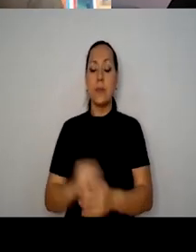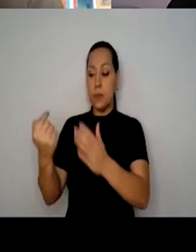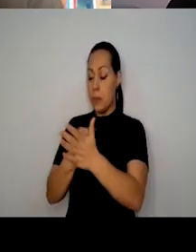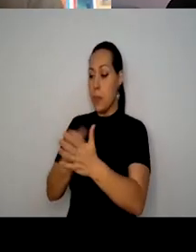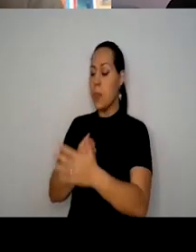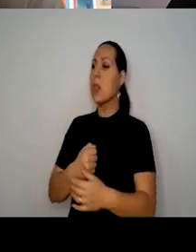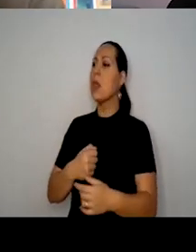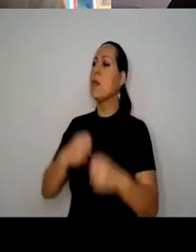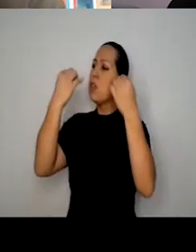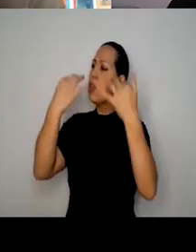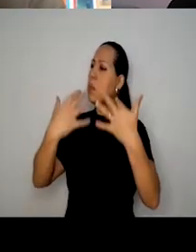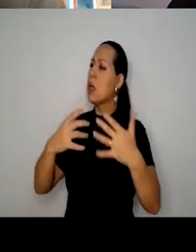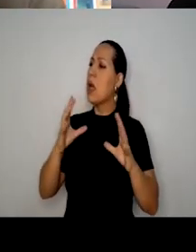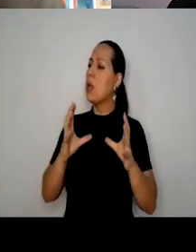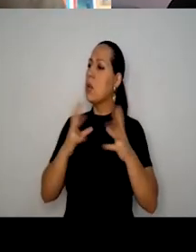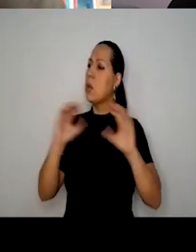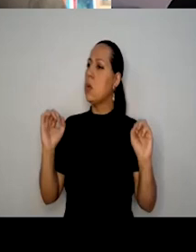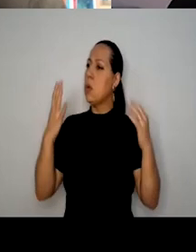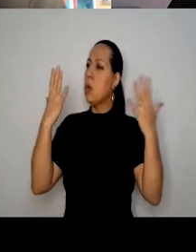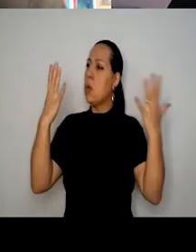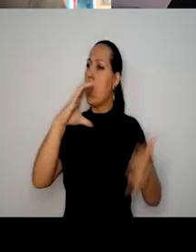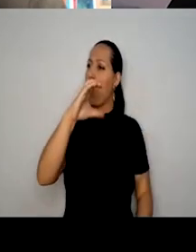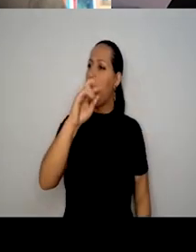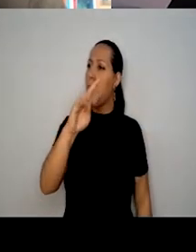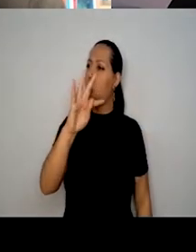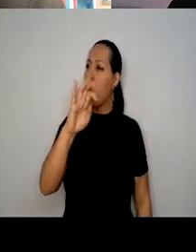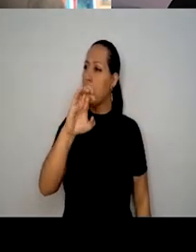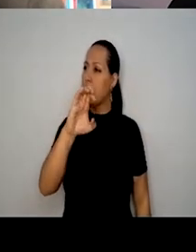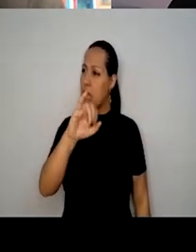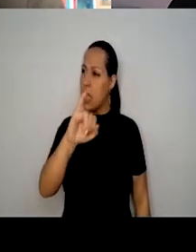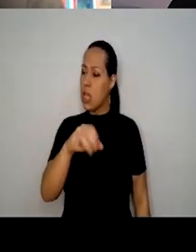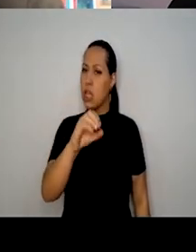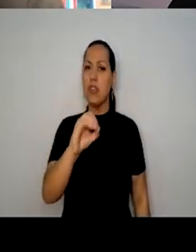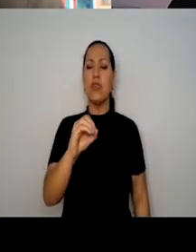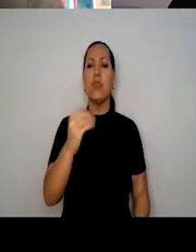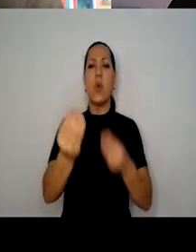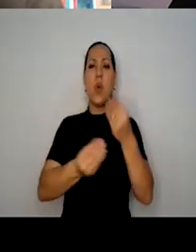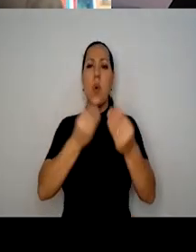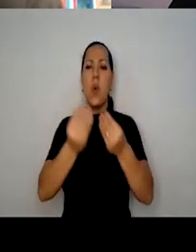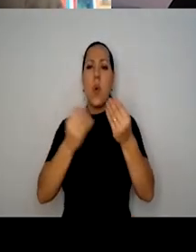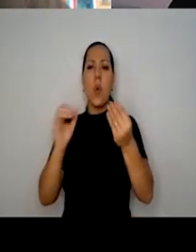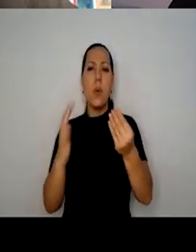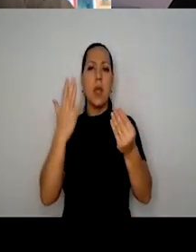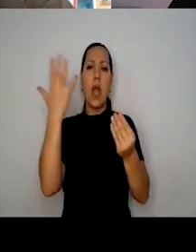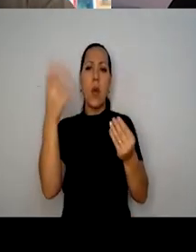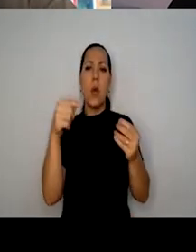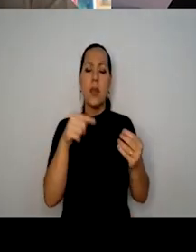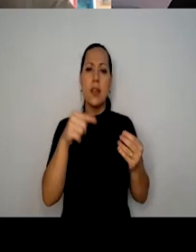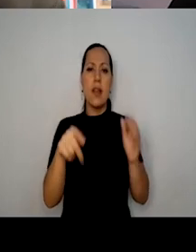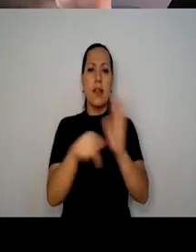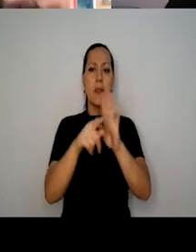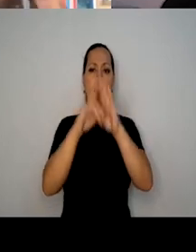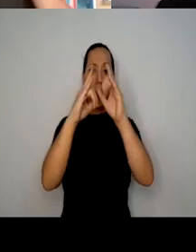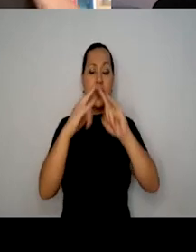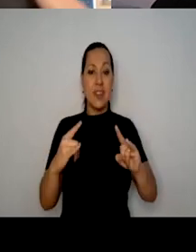Cortejo, Caminho da Saracura, como os rios soterrados são evocados a partir desse Cortejo 16? Olha!